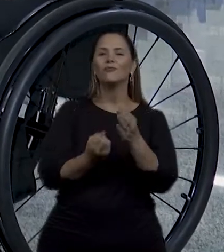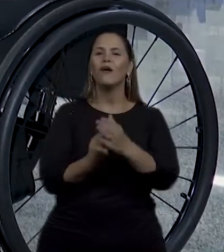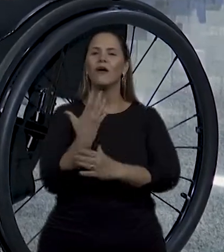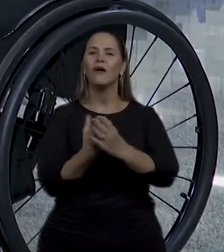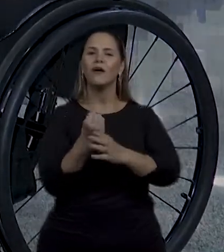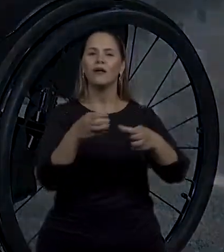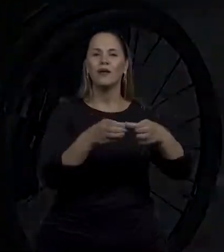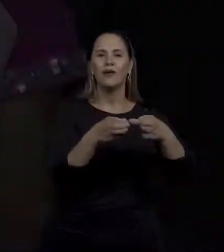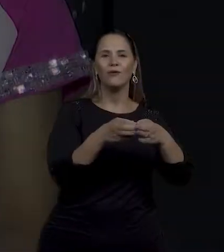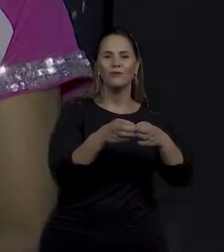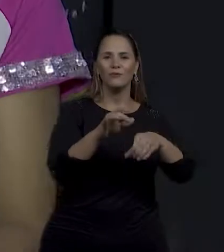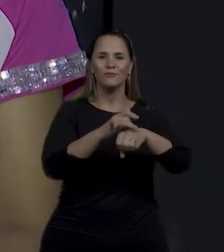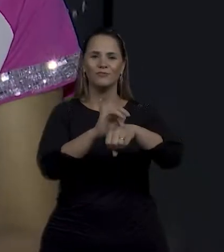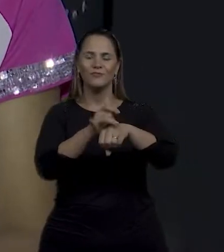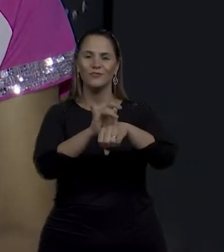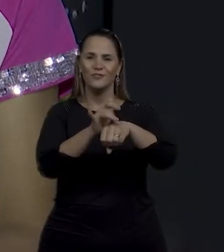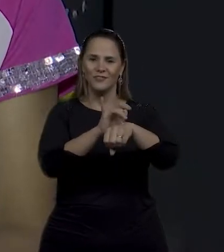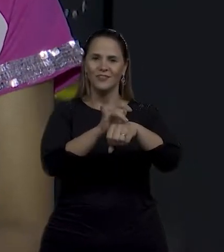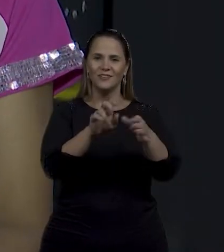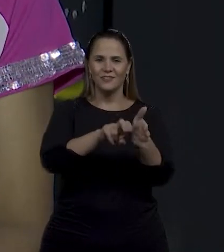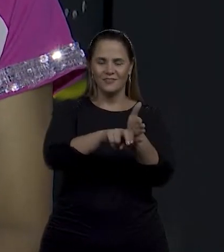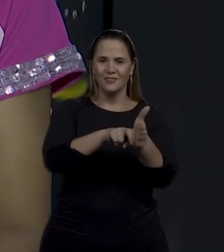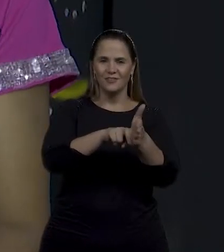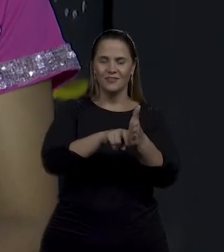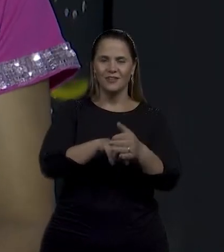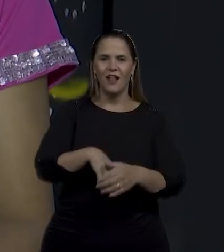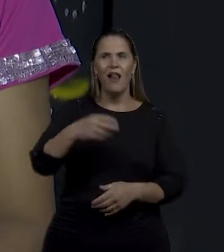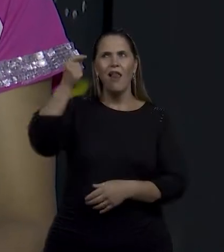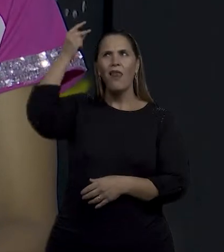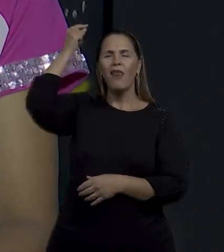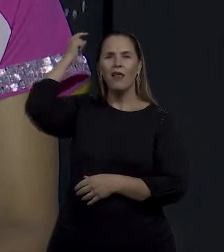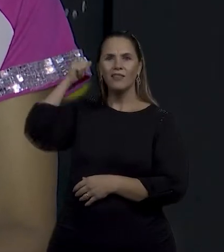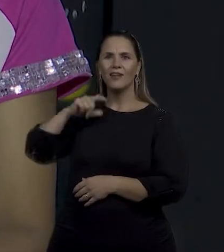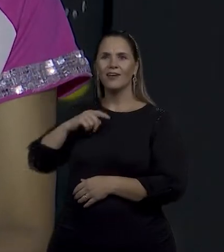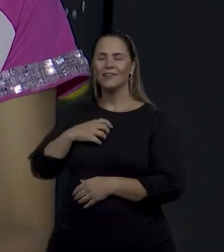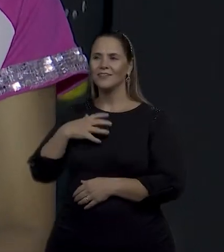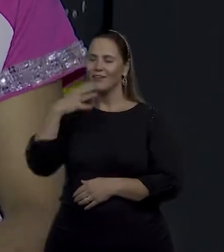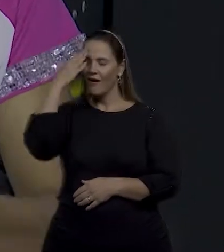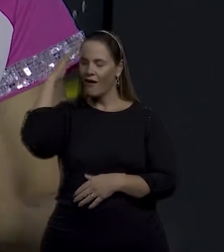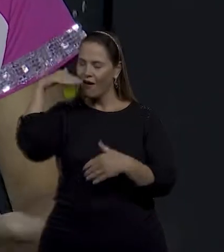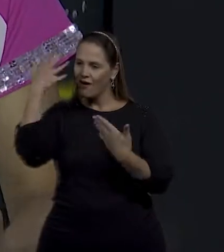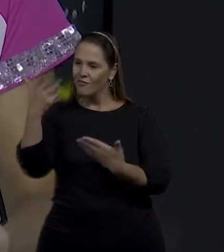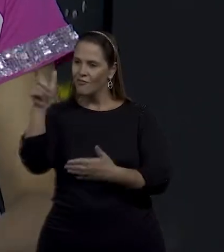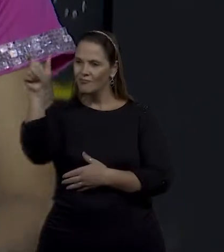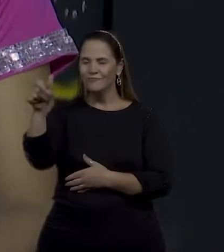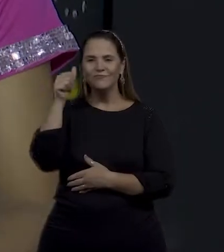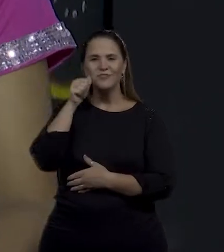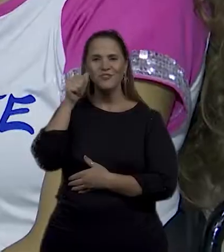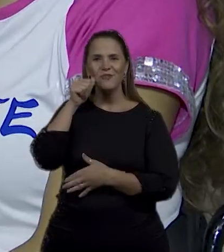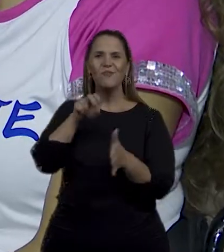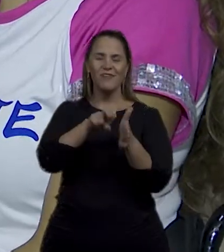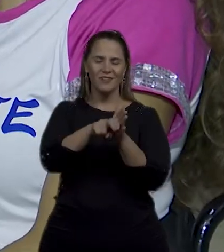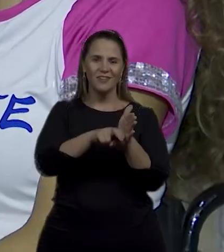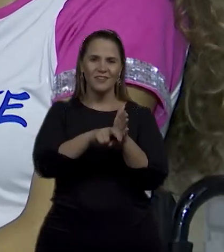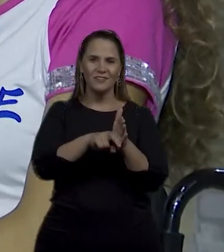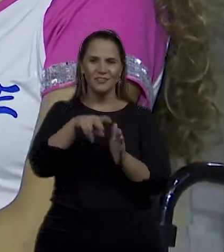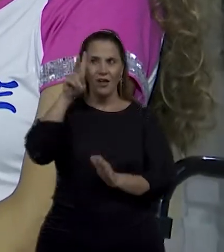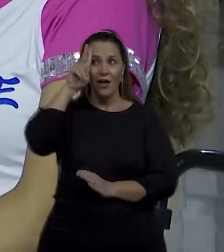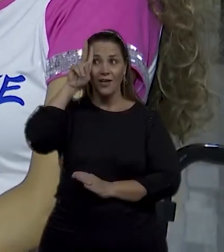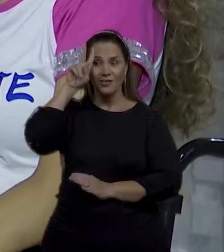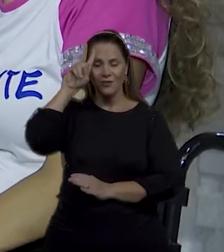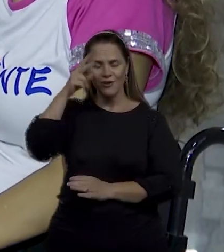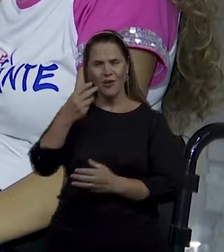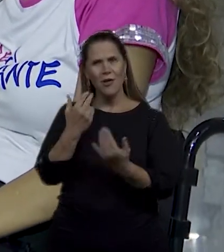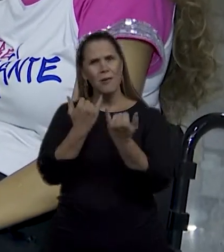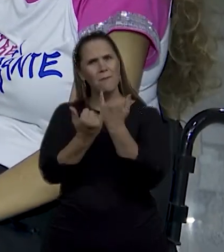2018. Eu era fã de uma cadeirante lá de Los Angeles, que ela tinha uma história muito parecida comigo. Ela queria